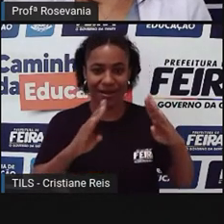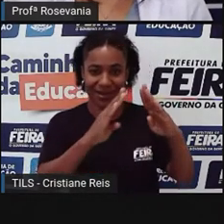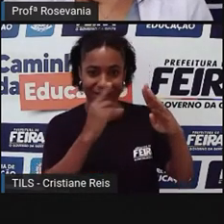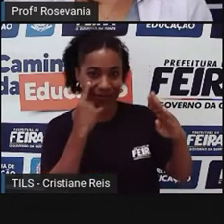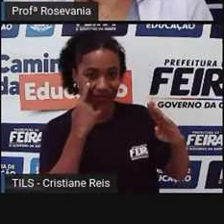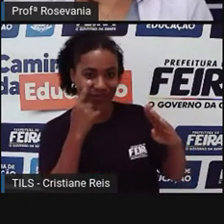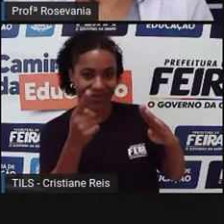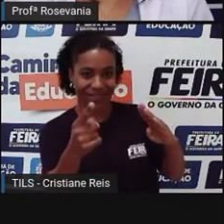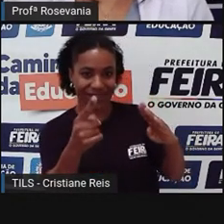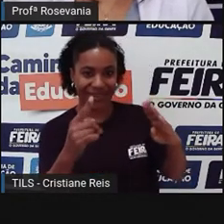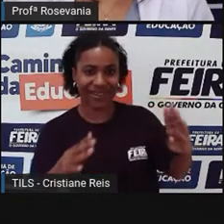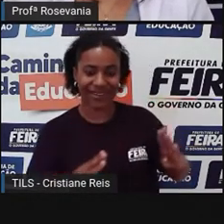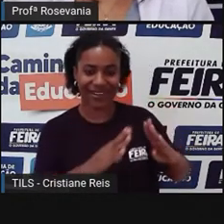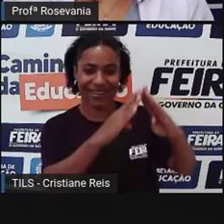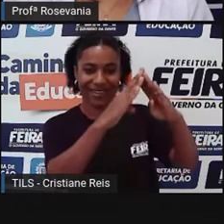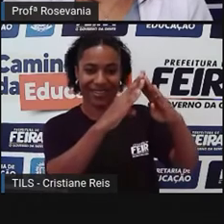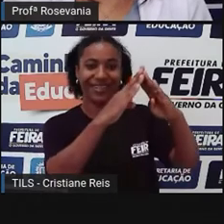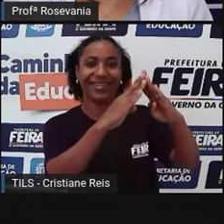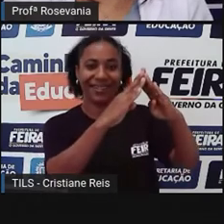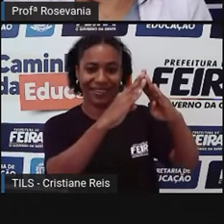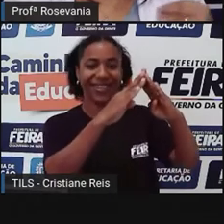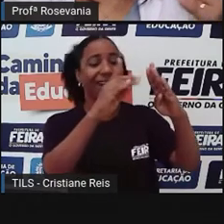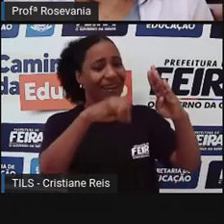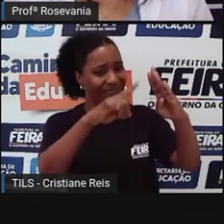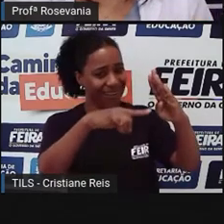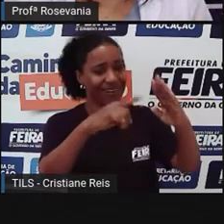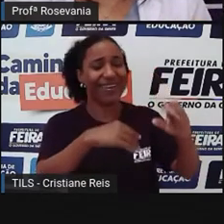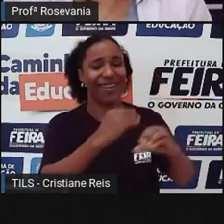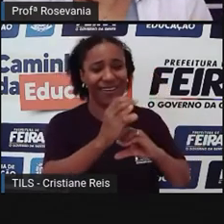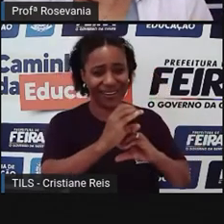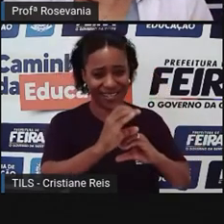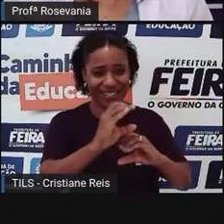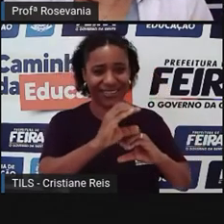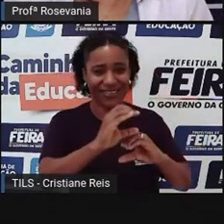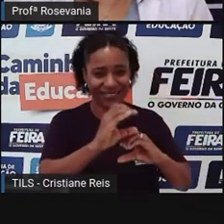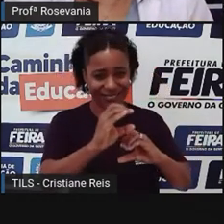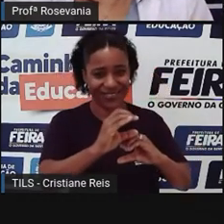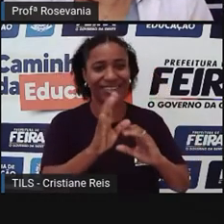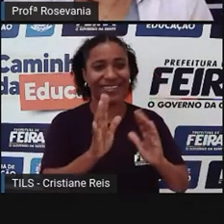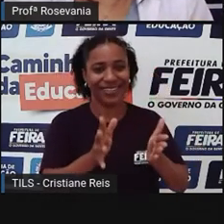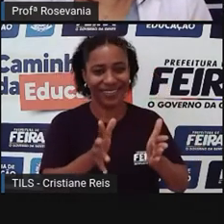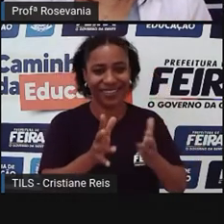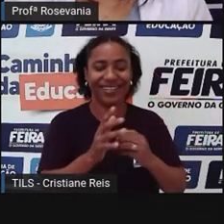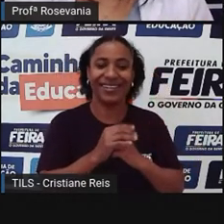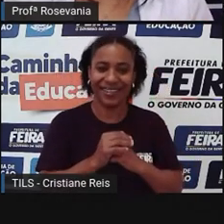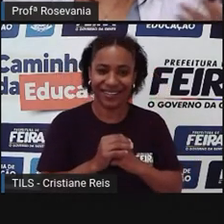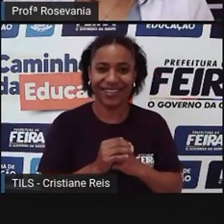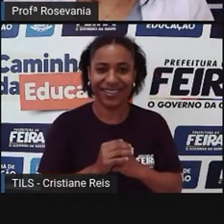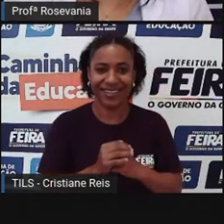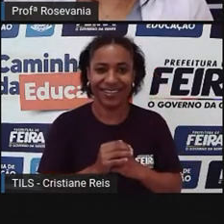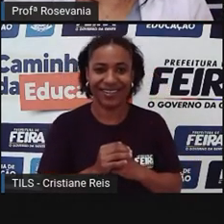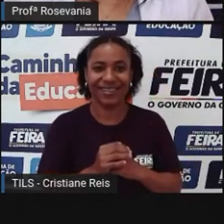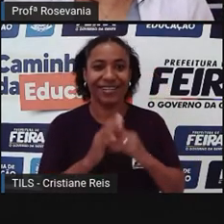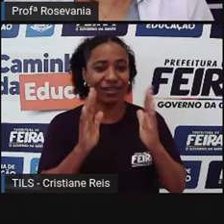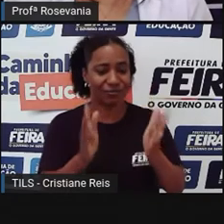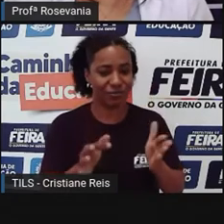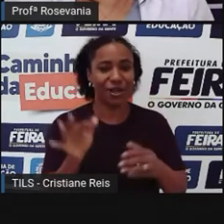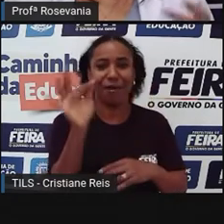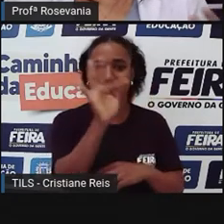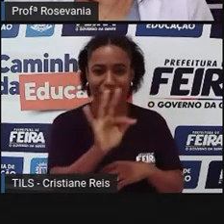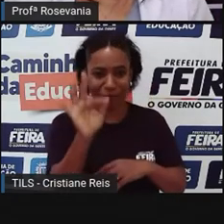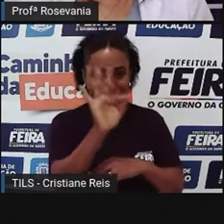vai observar aqui, esse prédio do Cuca, que já foi várias coisas, né, inclusive já foi até a faculdade de